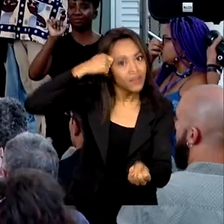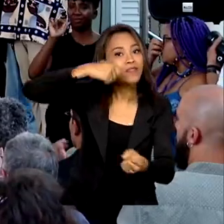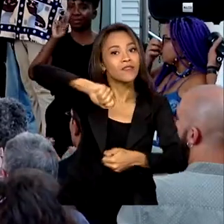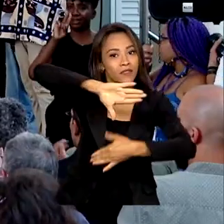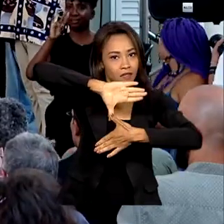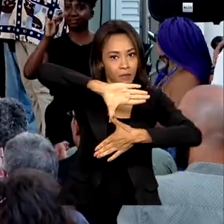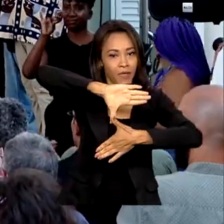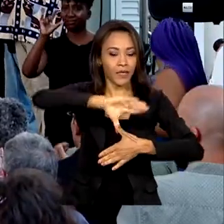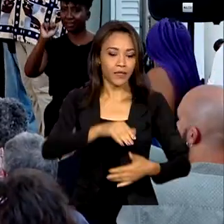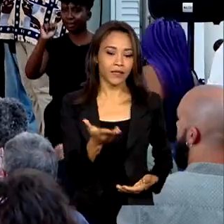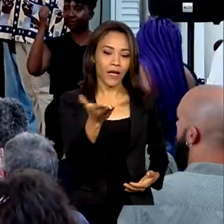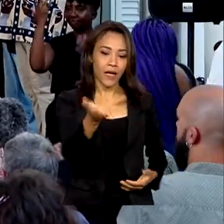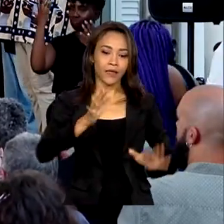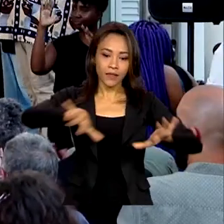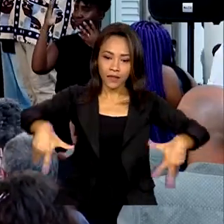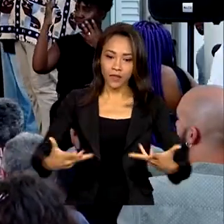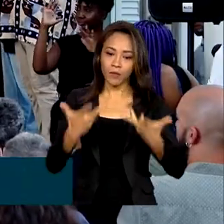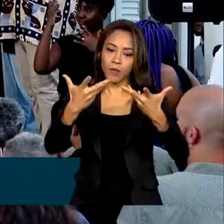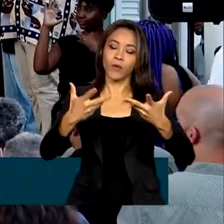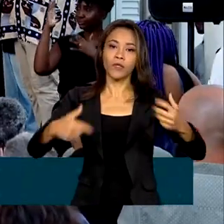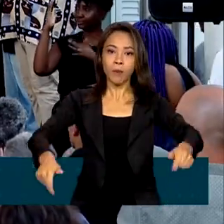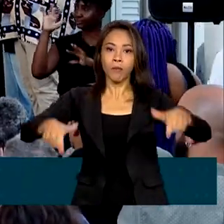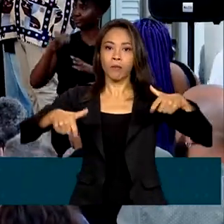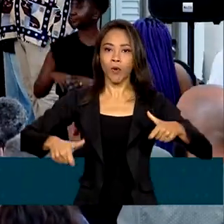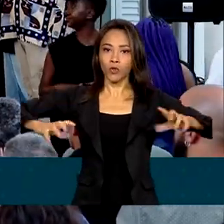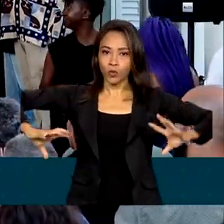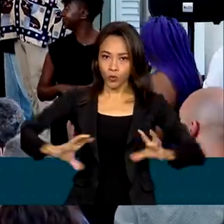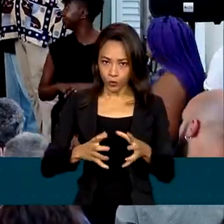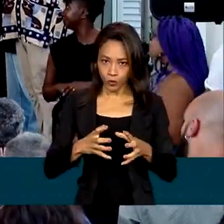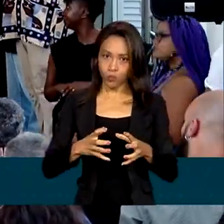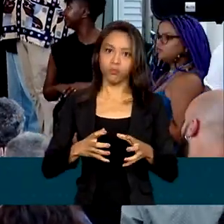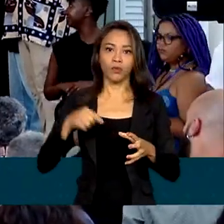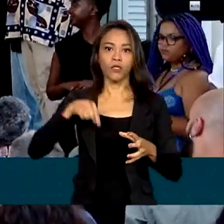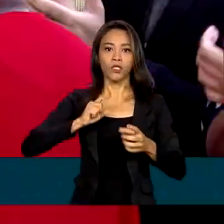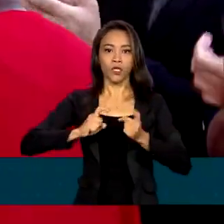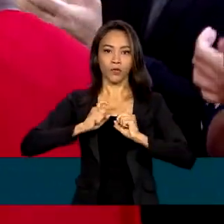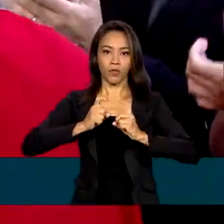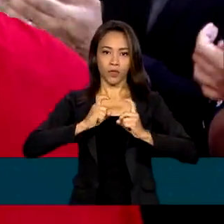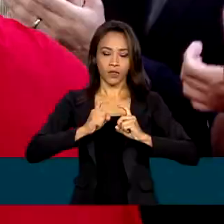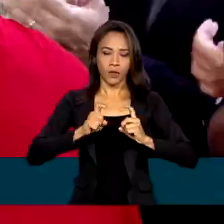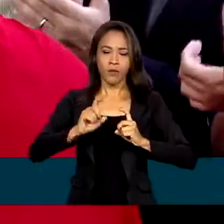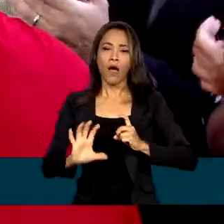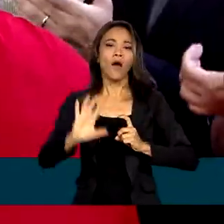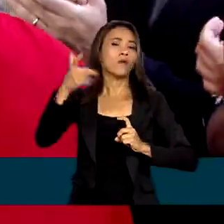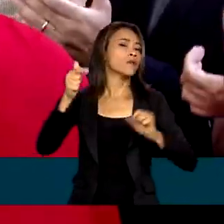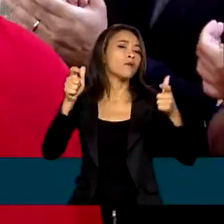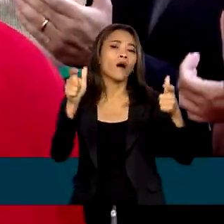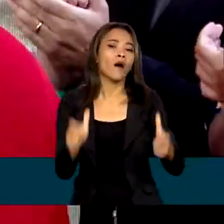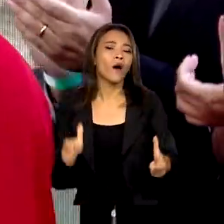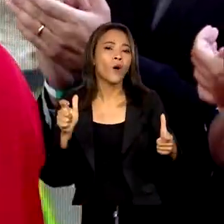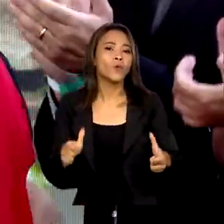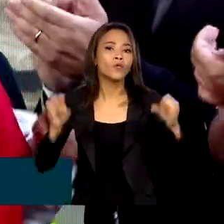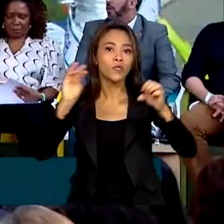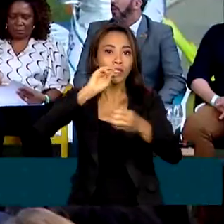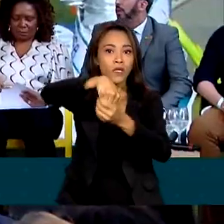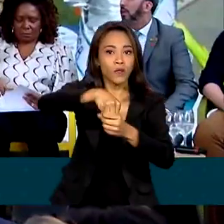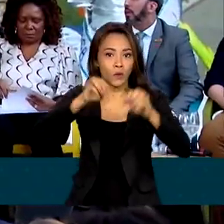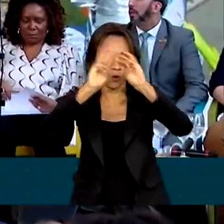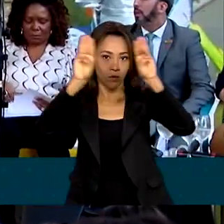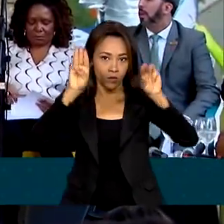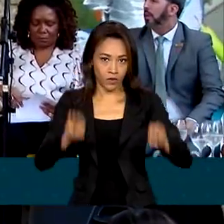A cerimônia que deu posse aos membros do Comitê Gestor do Cais do Valongo aconteceu no Museu de Arte do Rio de Janeiro.